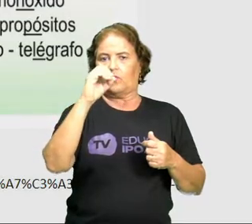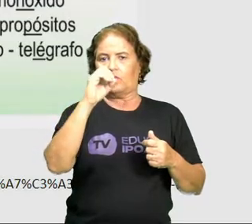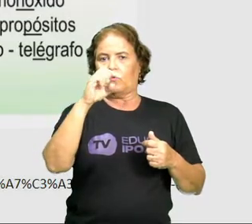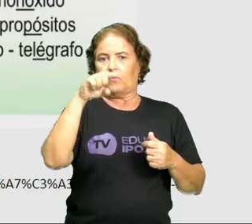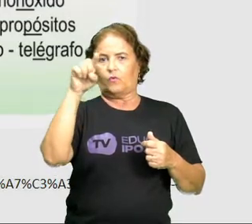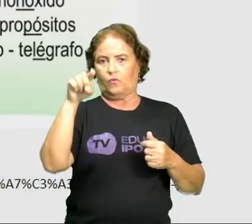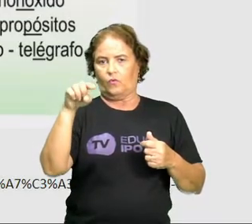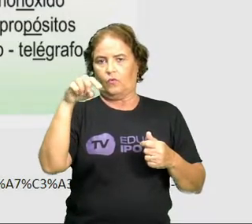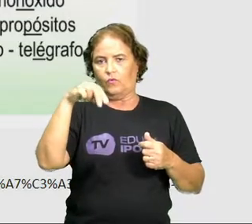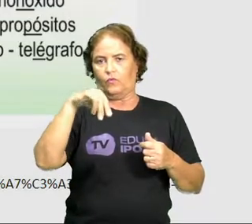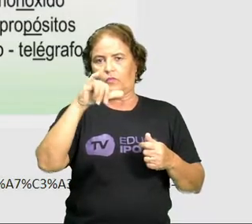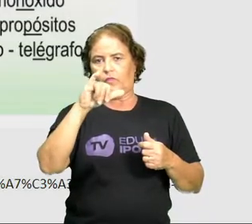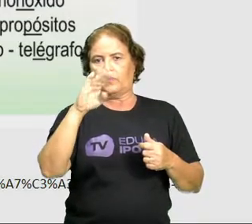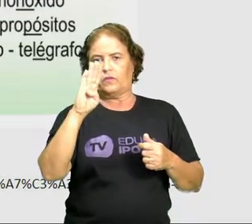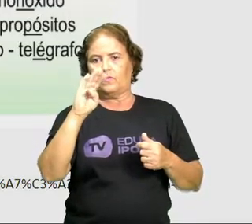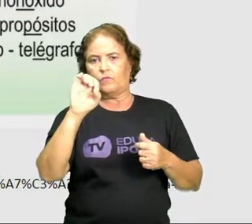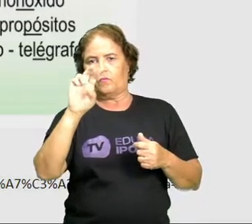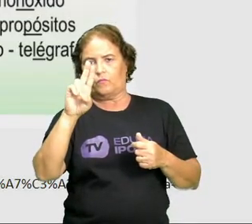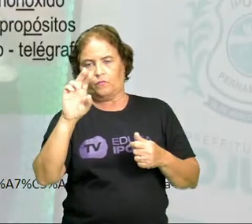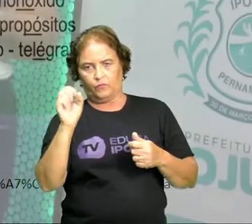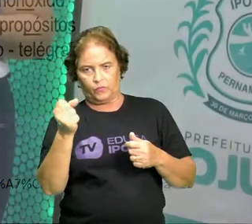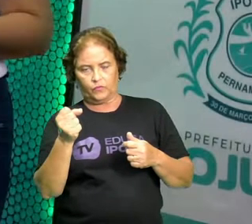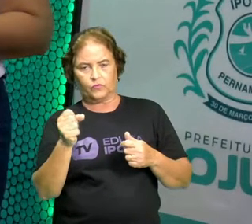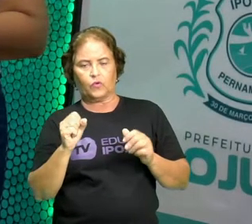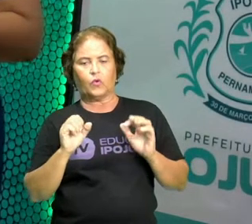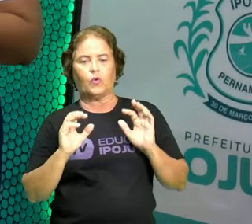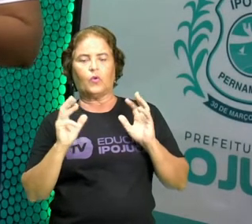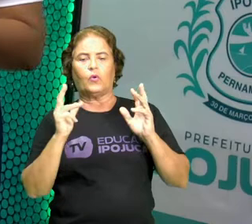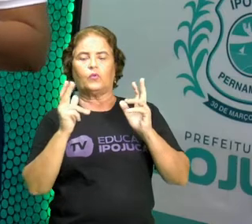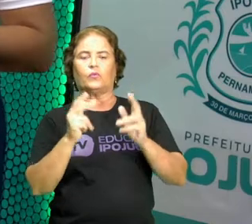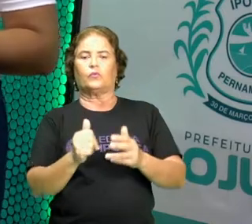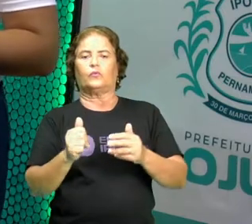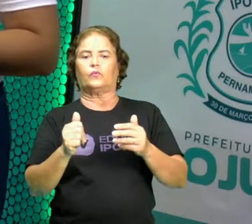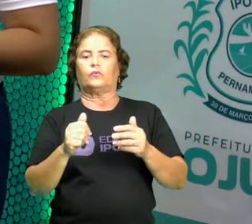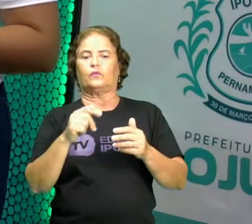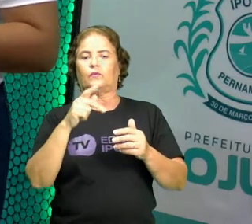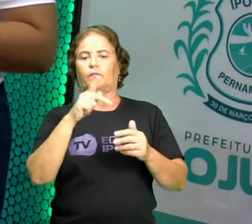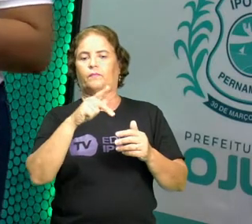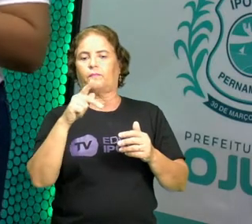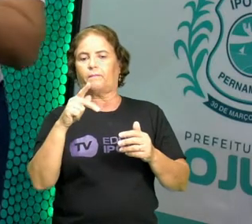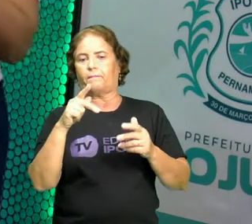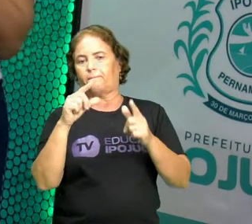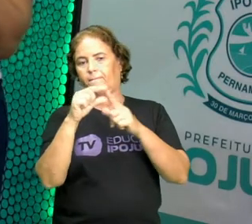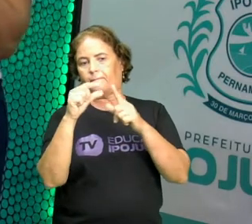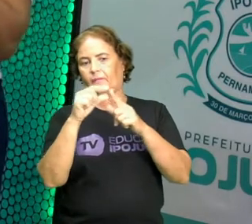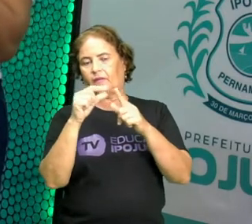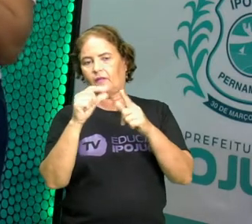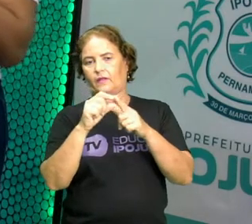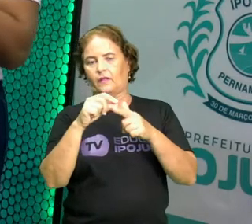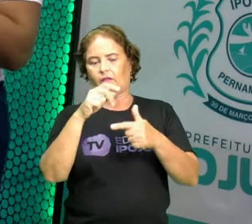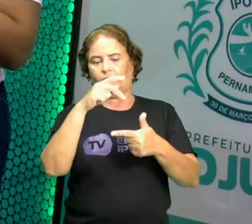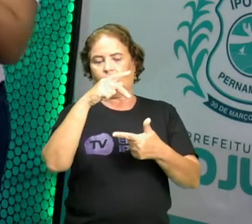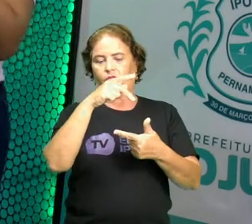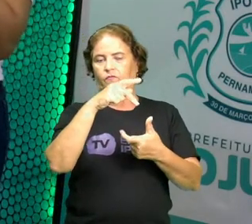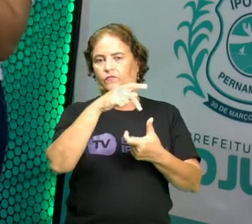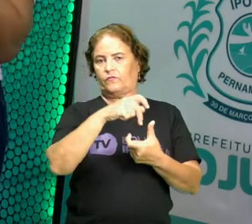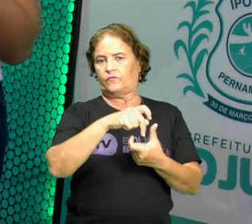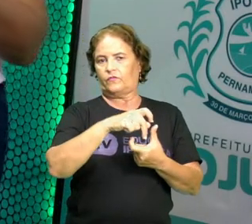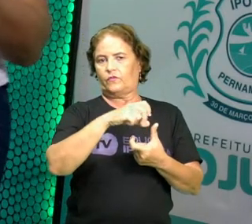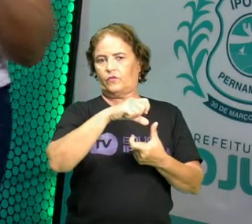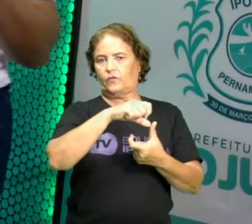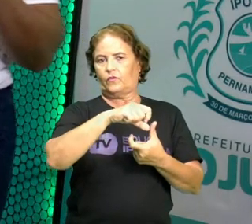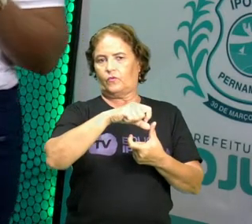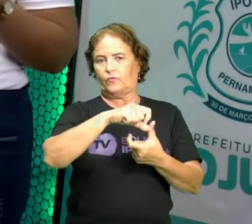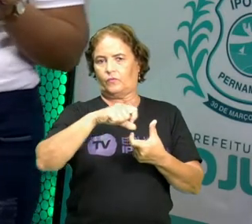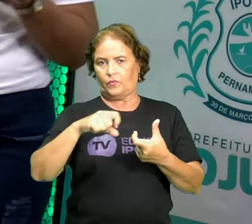telégrafos. Então todas as palavras paroxítonas, elas são acentuadas. Então a gente tem que observar bastante onde